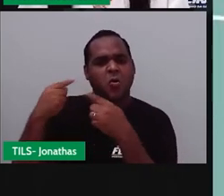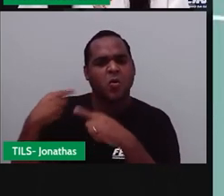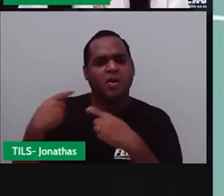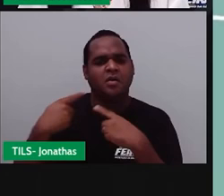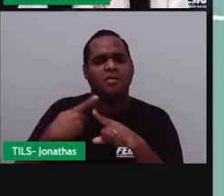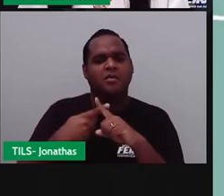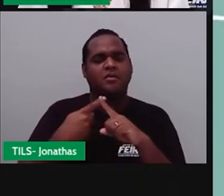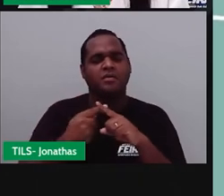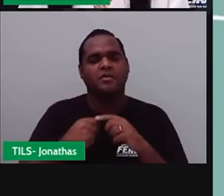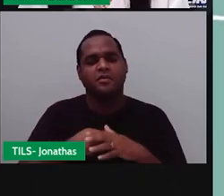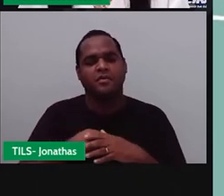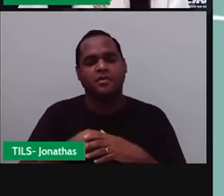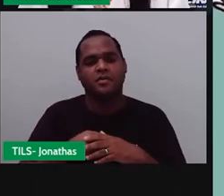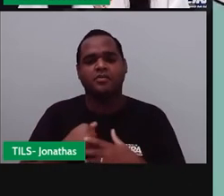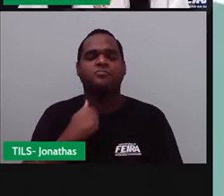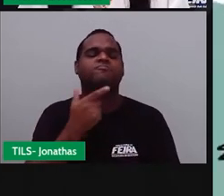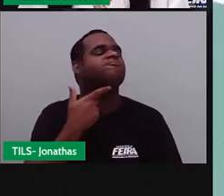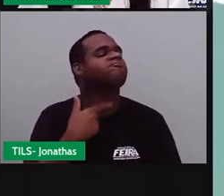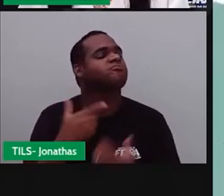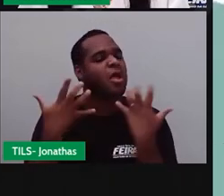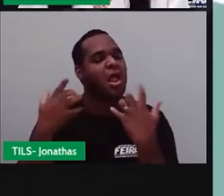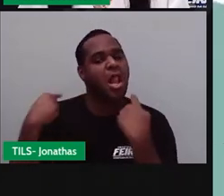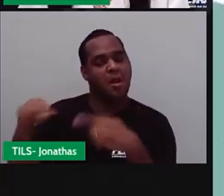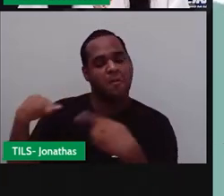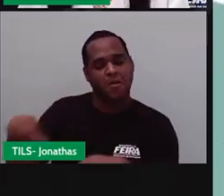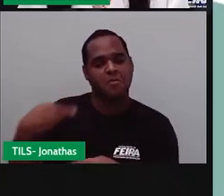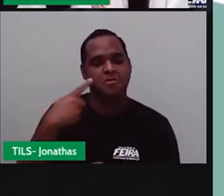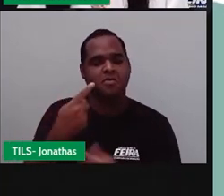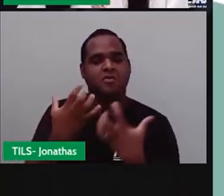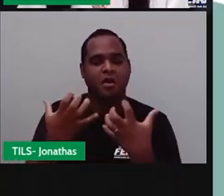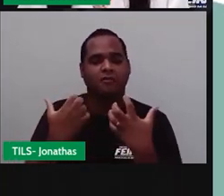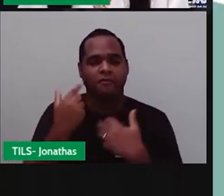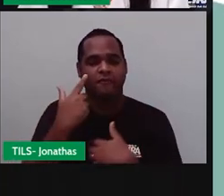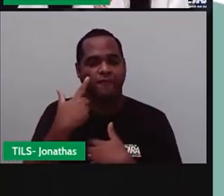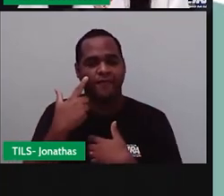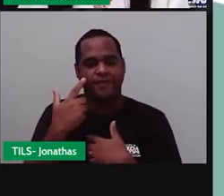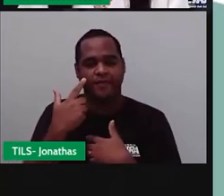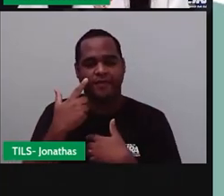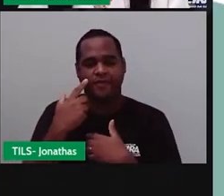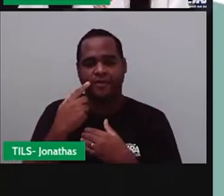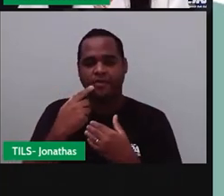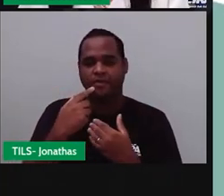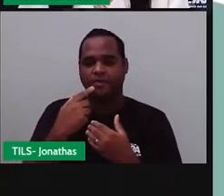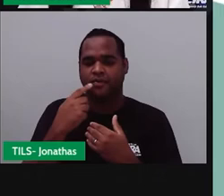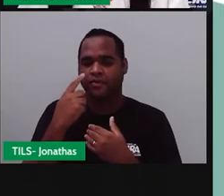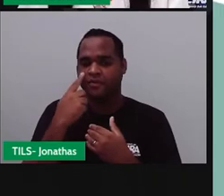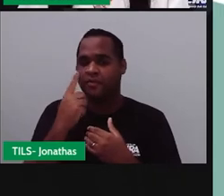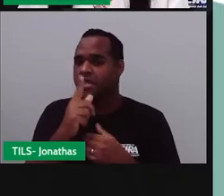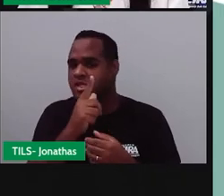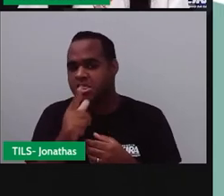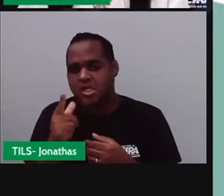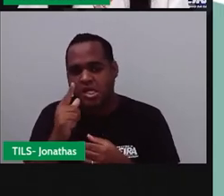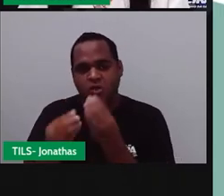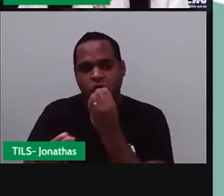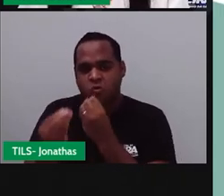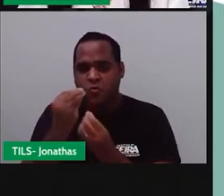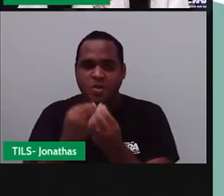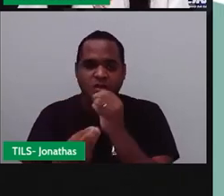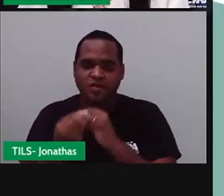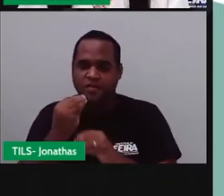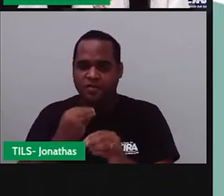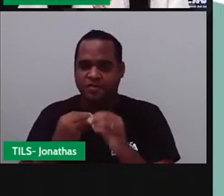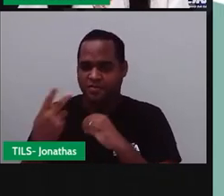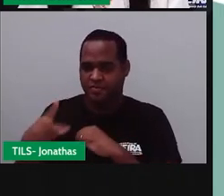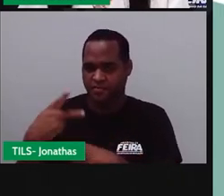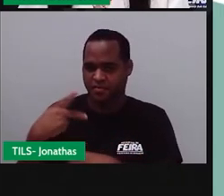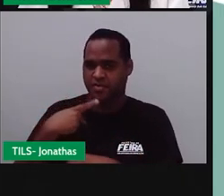Porque me deu vontade. Aliás, agora me deu vontade de comer o seu lanche. Tá onde? Na